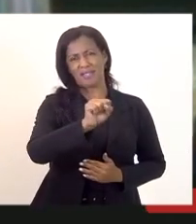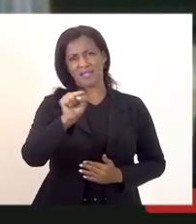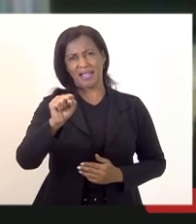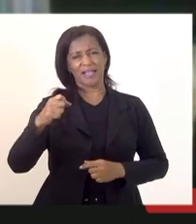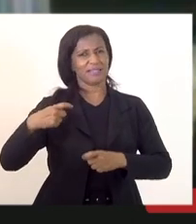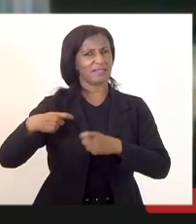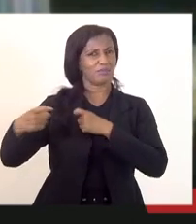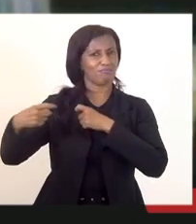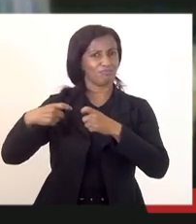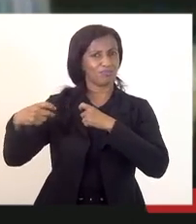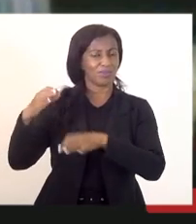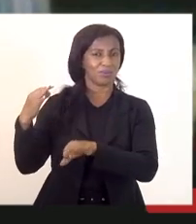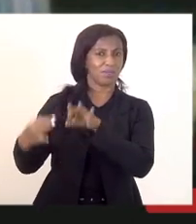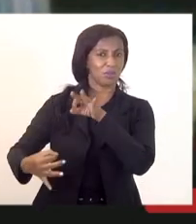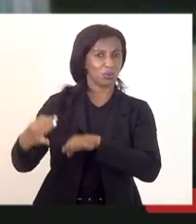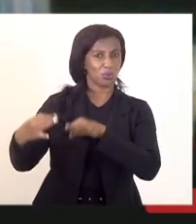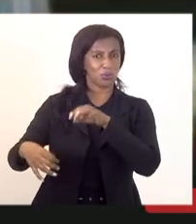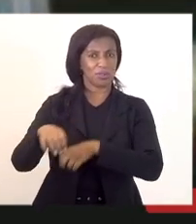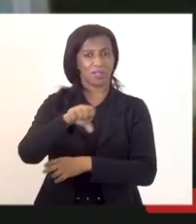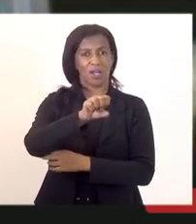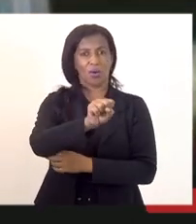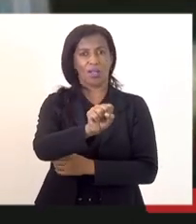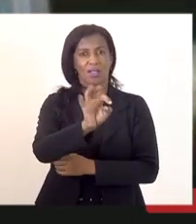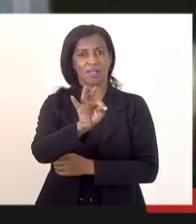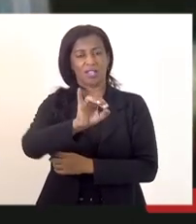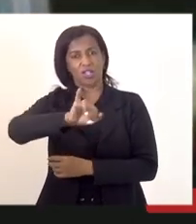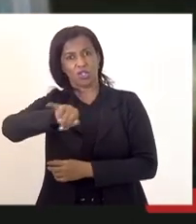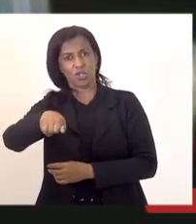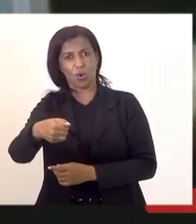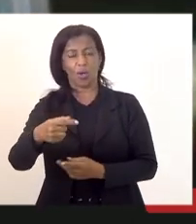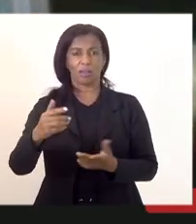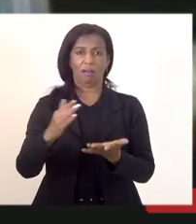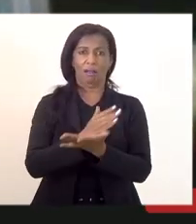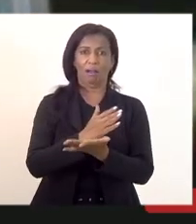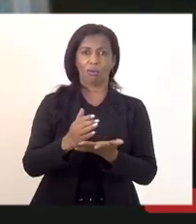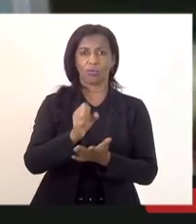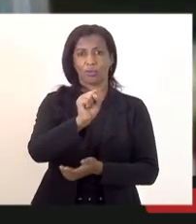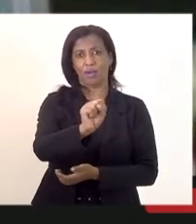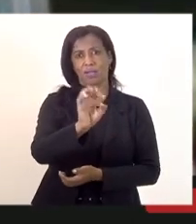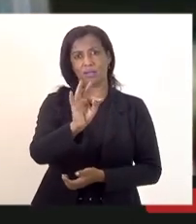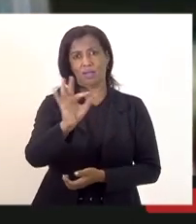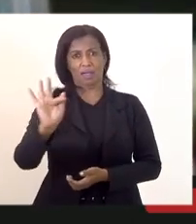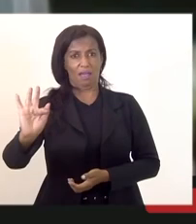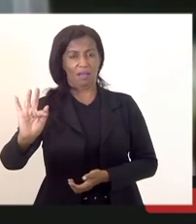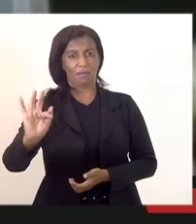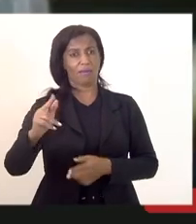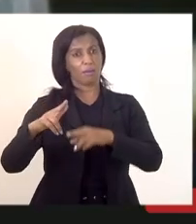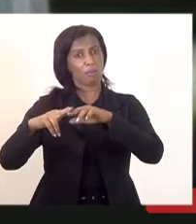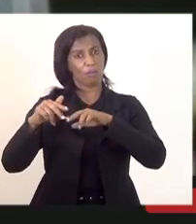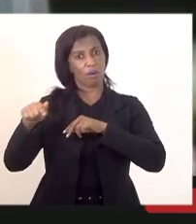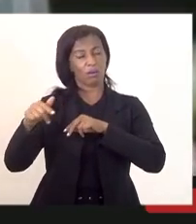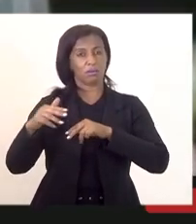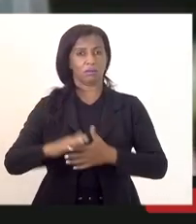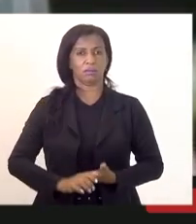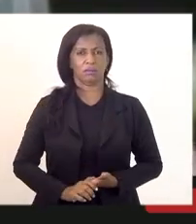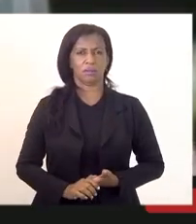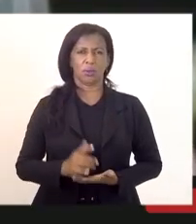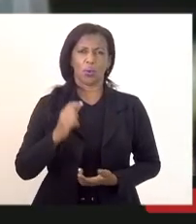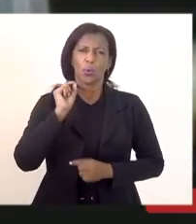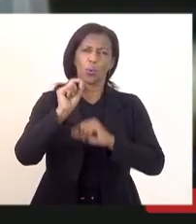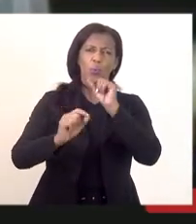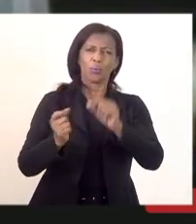ao STJ alguns processos já estão no STF exatamente por causa disso agora o que me estranha